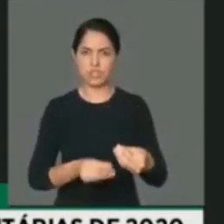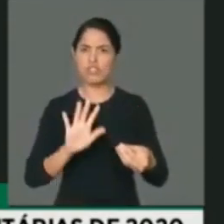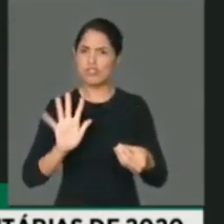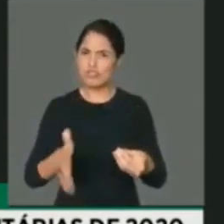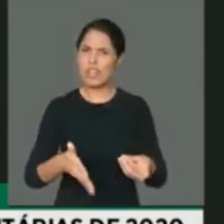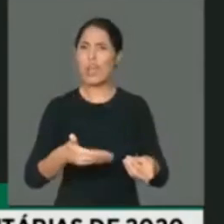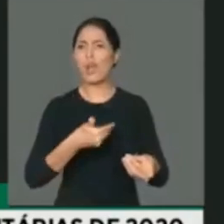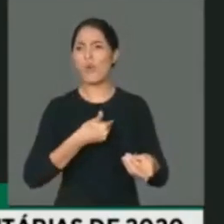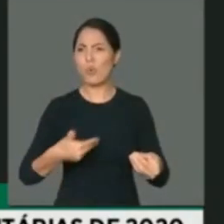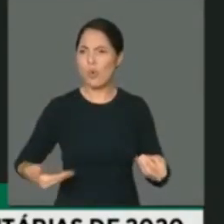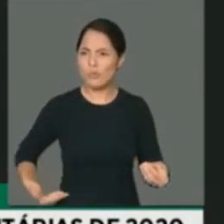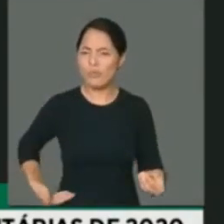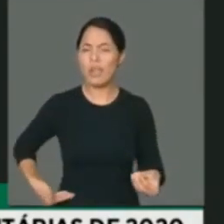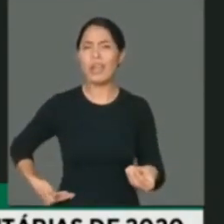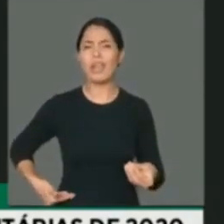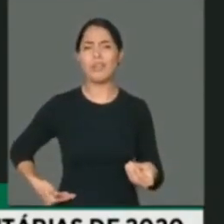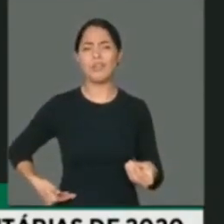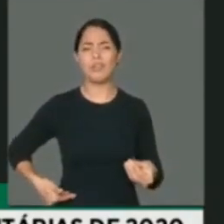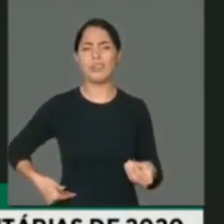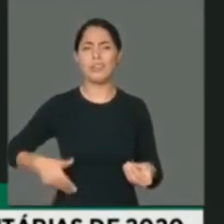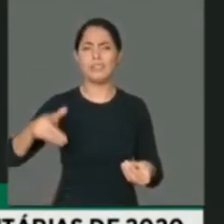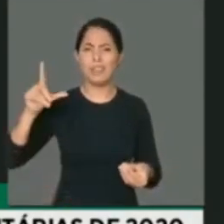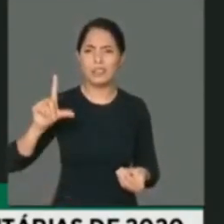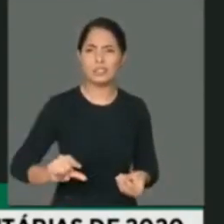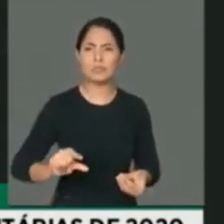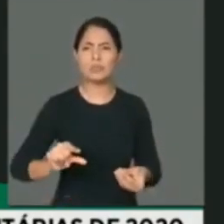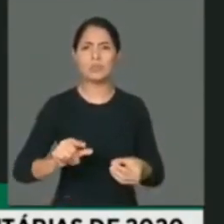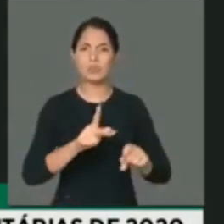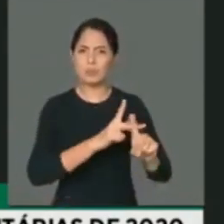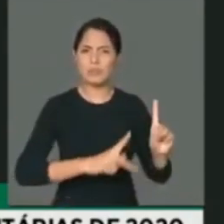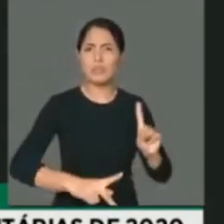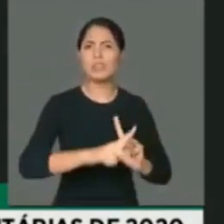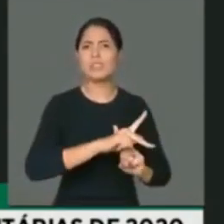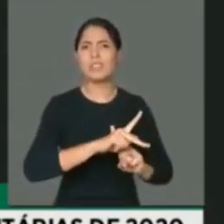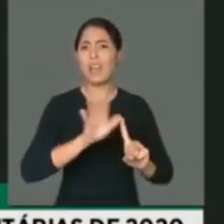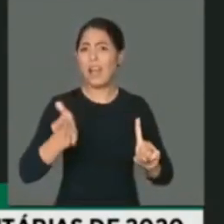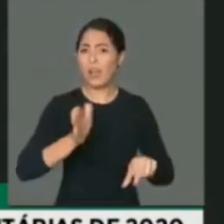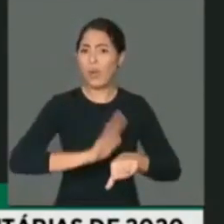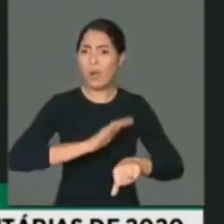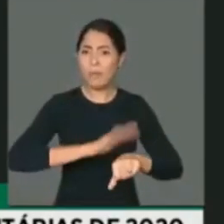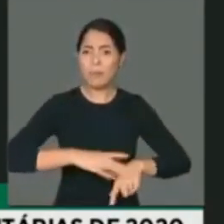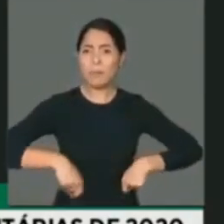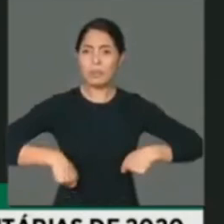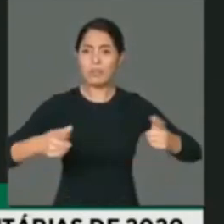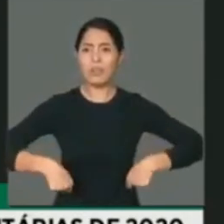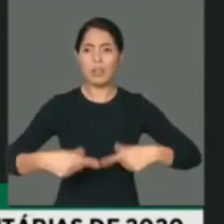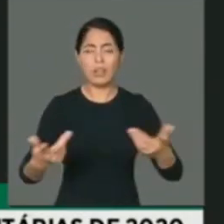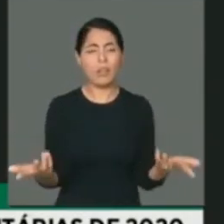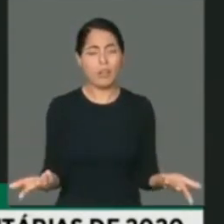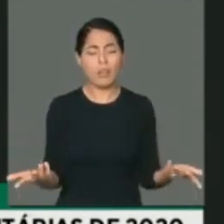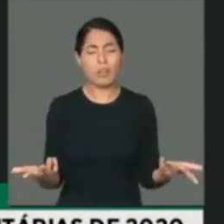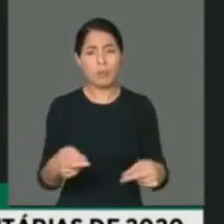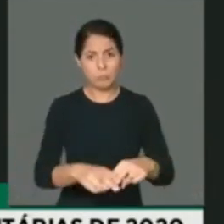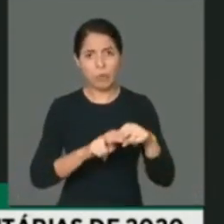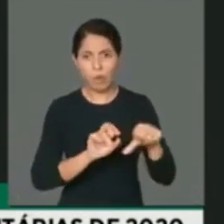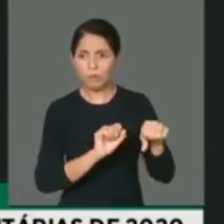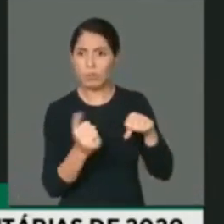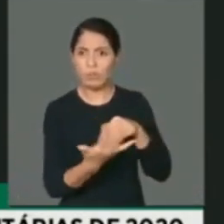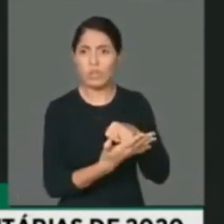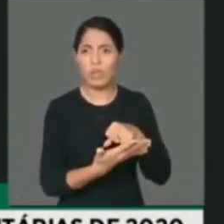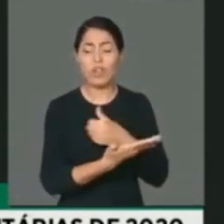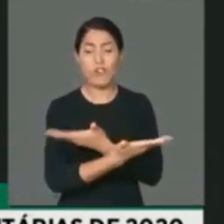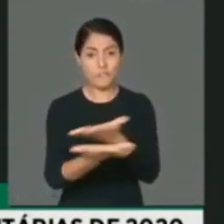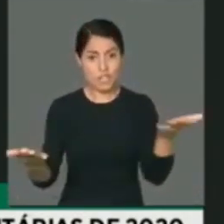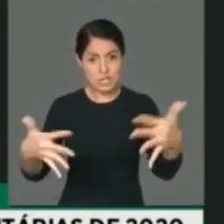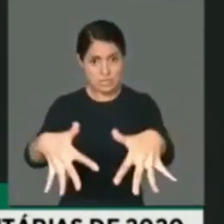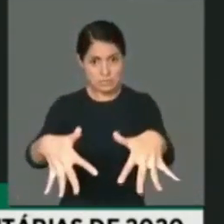estaria economizando em 10 anos com a reforma da Previdência está gastando nesse momento para o combate ao coronavírus. O parlamento tem que dar